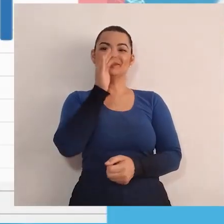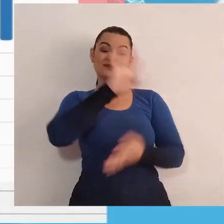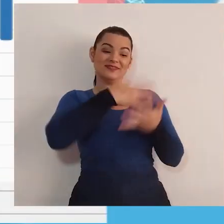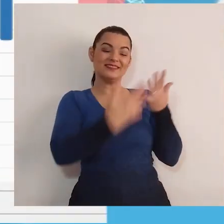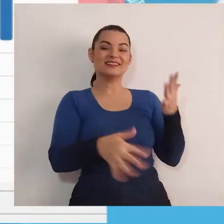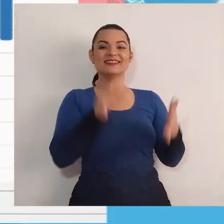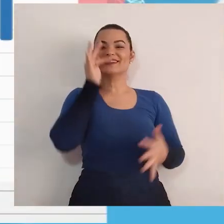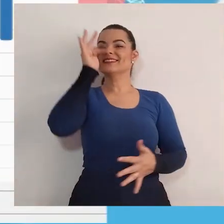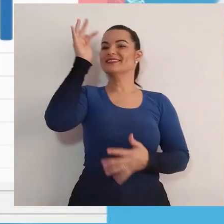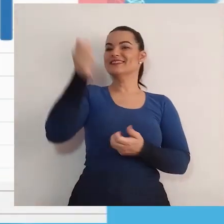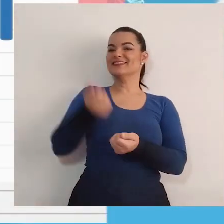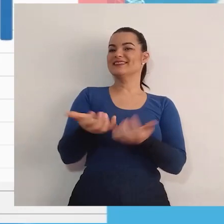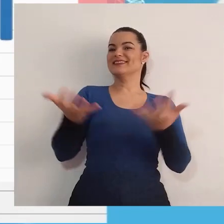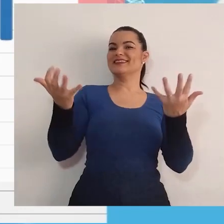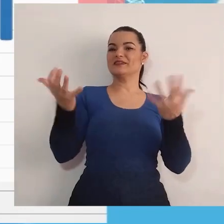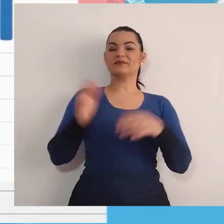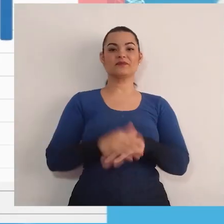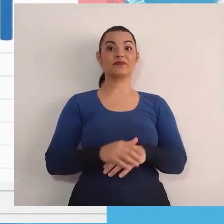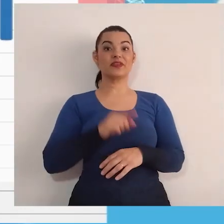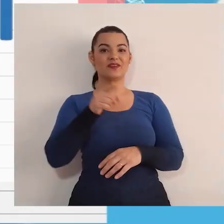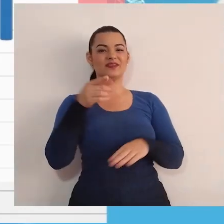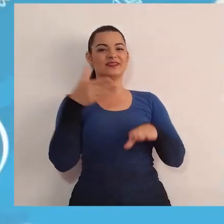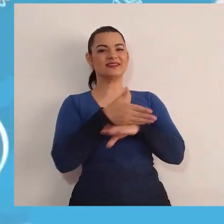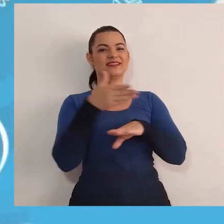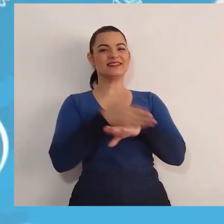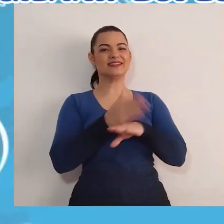Você nos Saberes em Casa